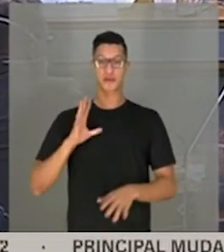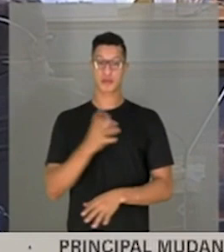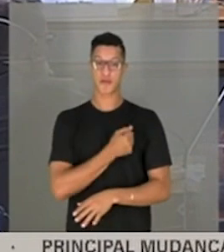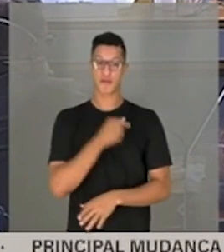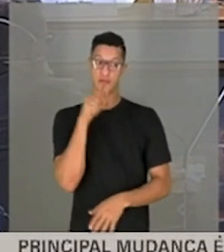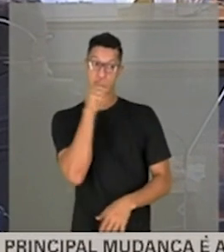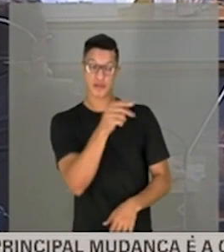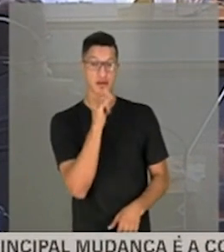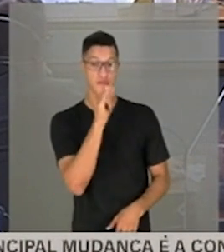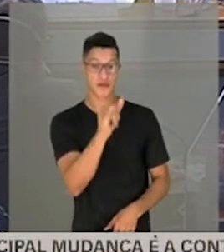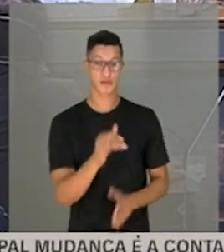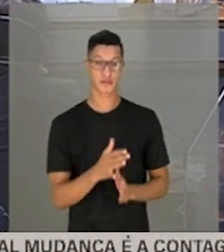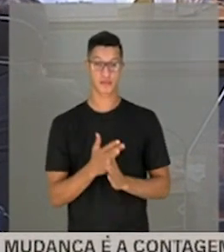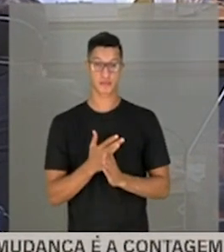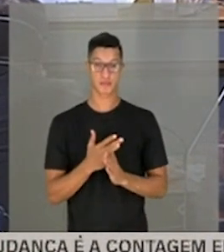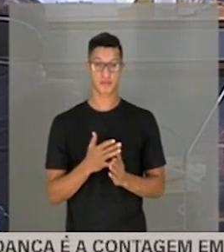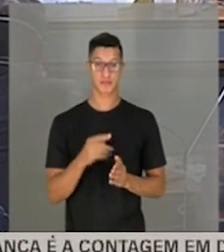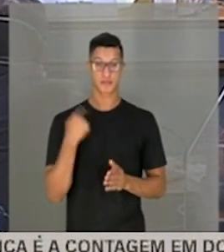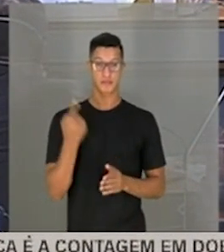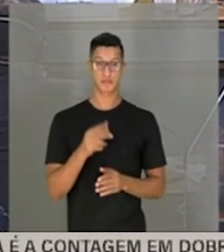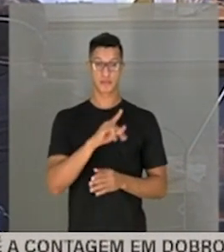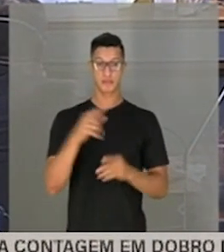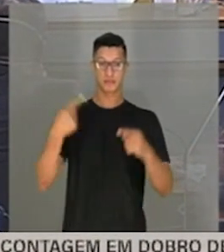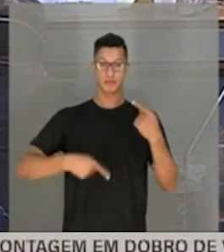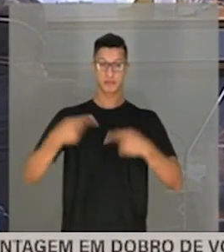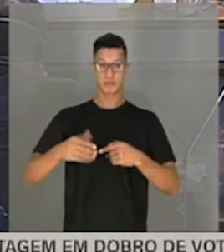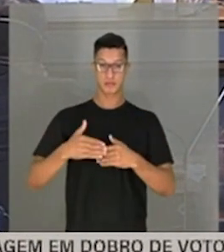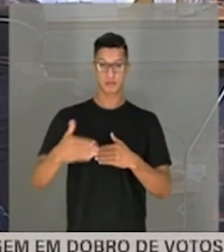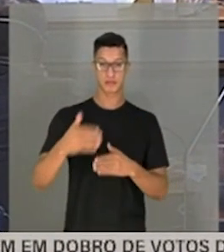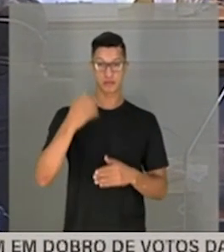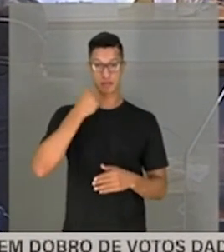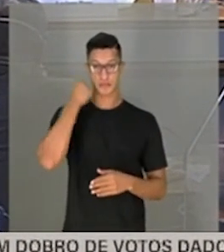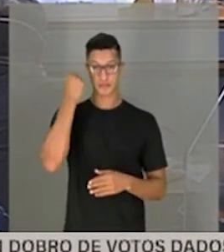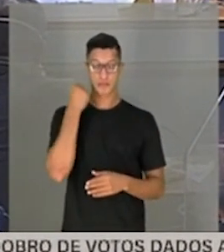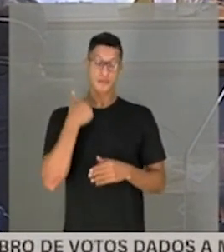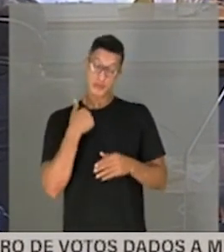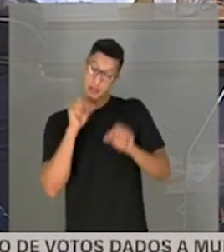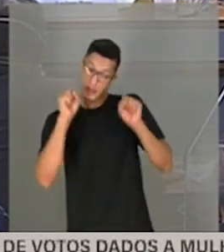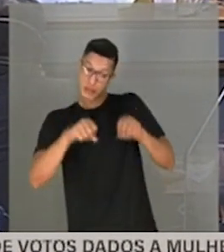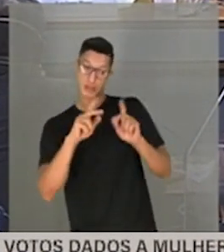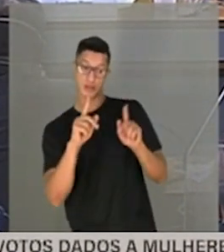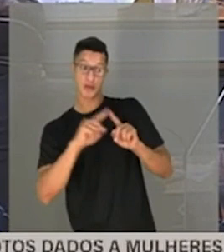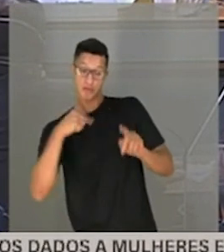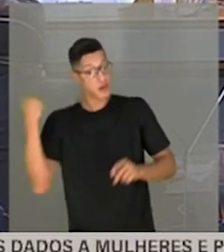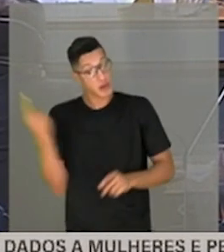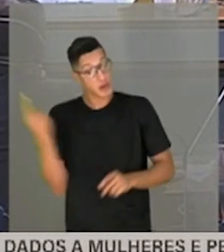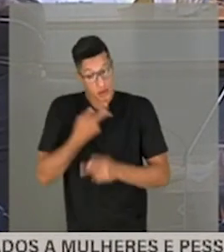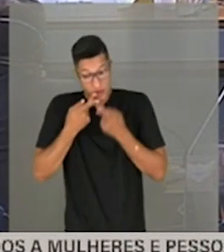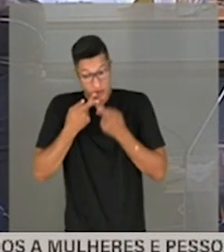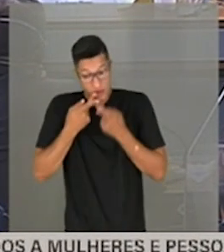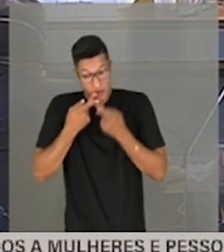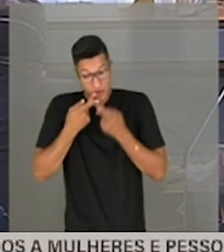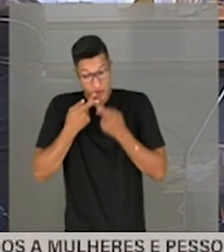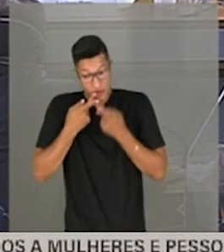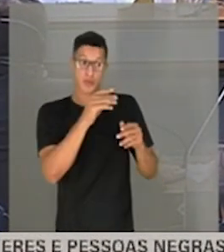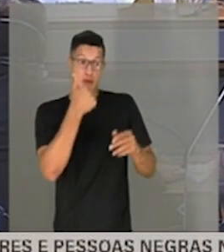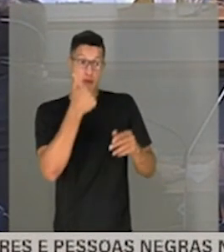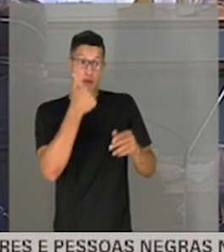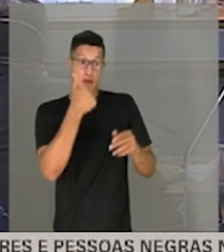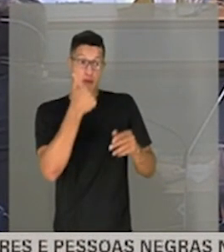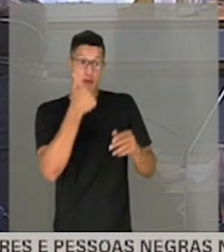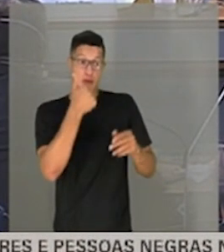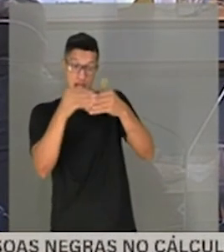Foi o senhor que disse. Isso vai ser, a gente vai discutir na frente. Sim, sim, não, só estou dizendo que não fomos nós que trouxemos a sua juventura